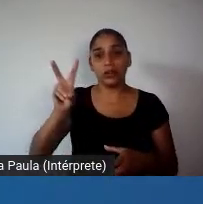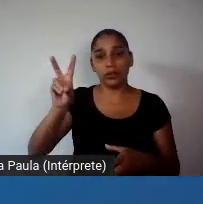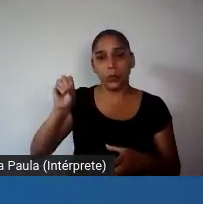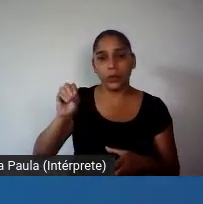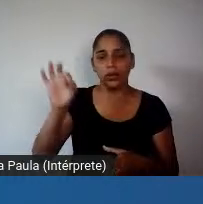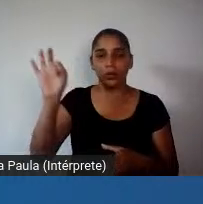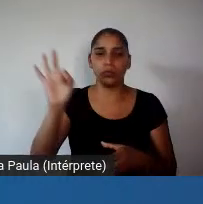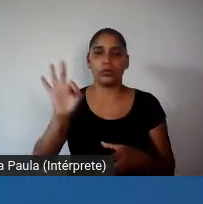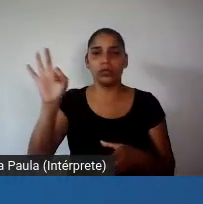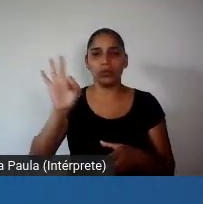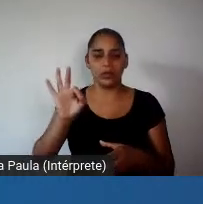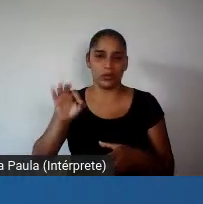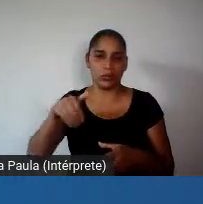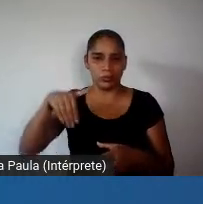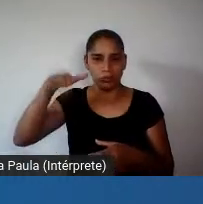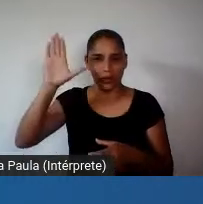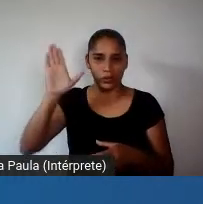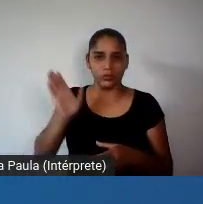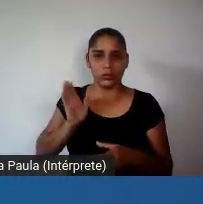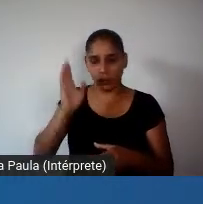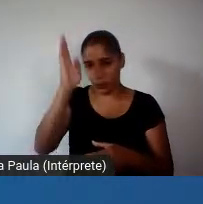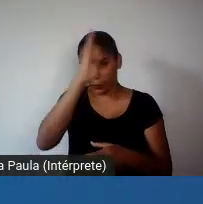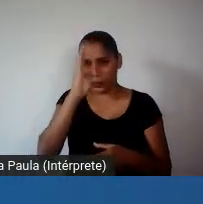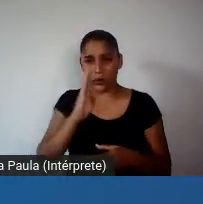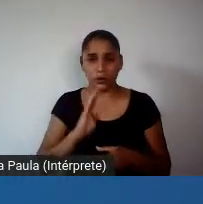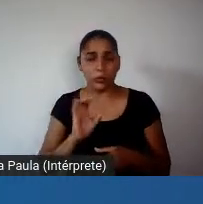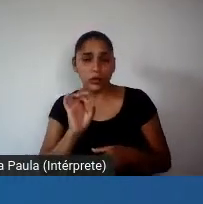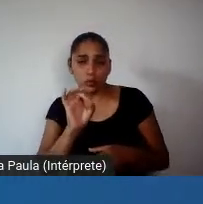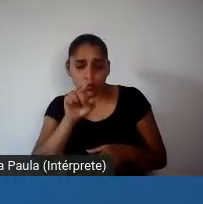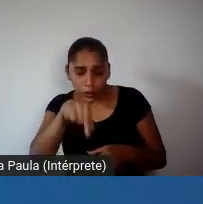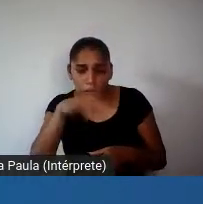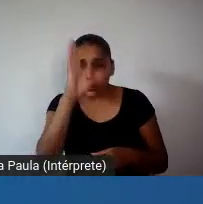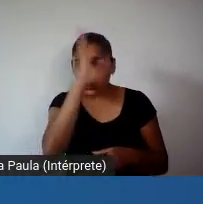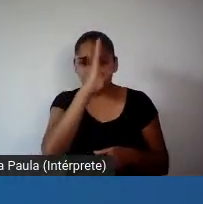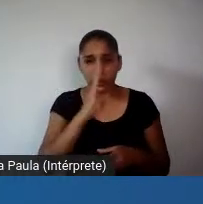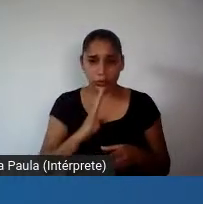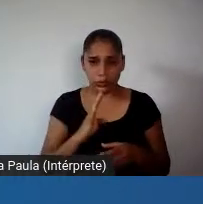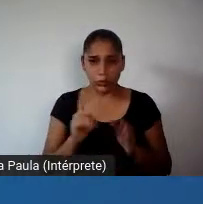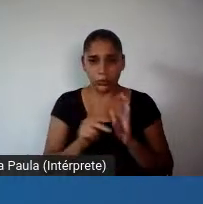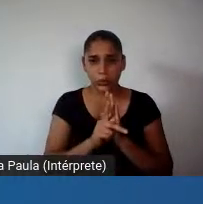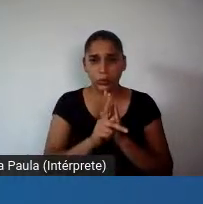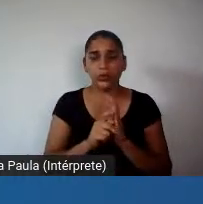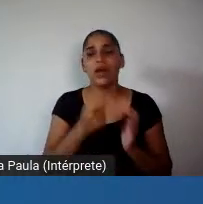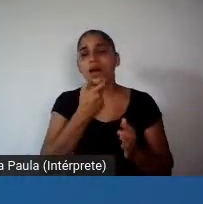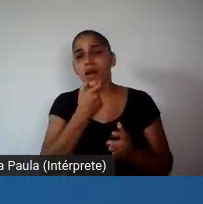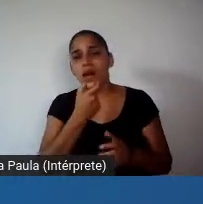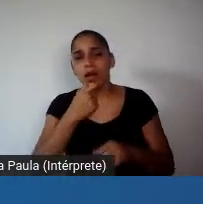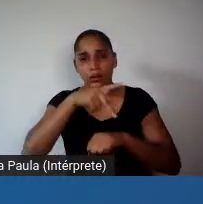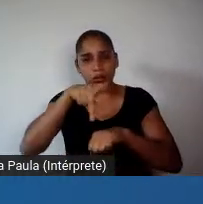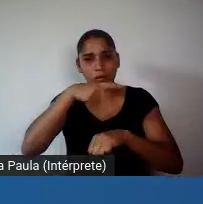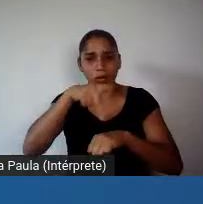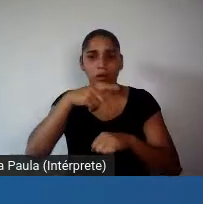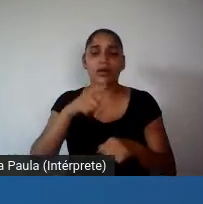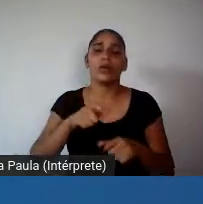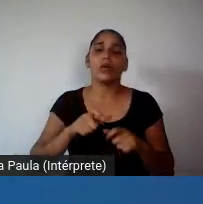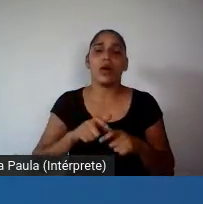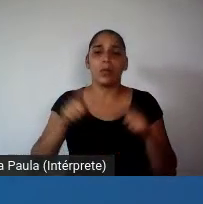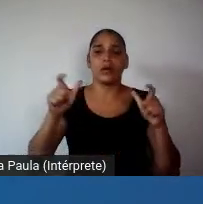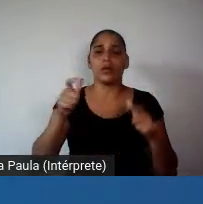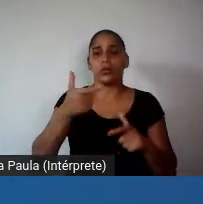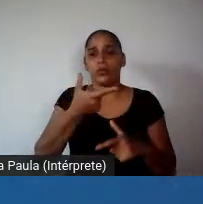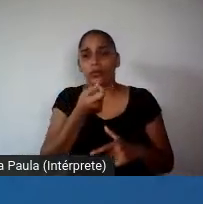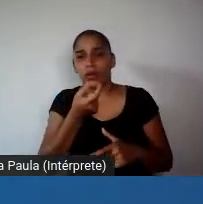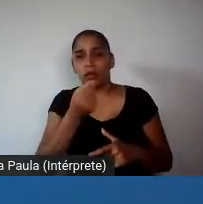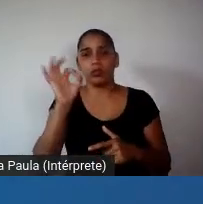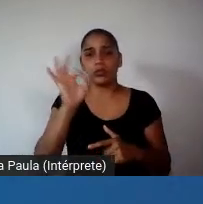toda a riqueza do Brasil, mas isso não foi apenas do Brasil, a Inglaterra aumentou em 20, 30%, Índia,